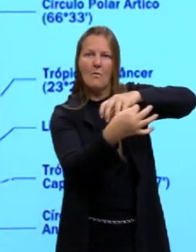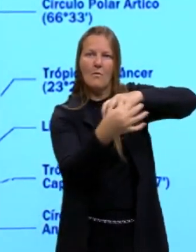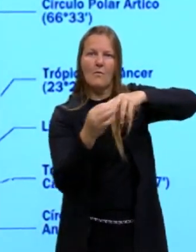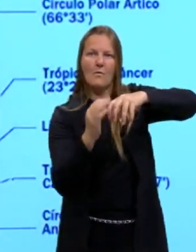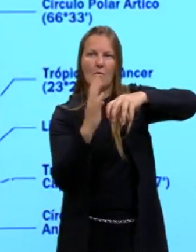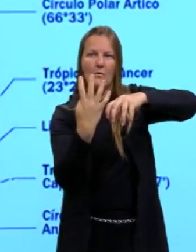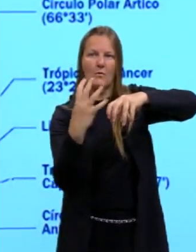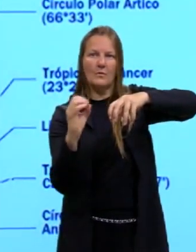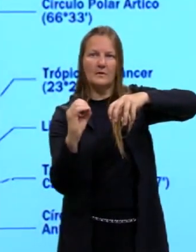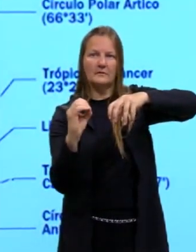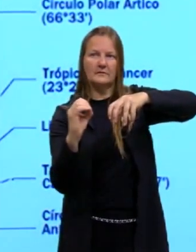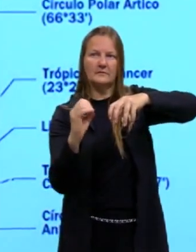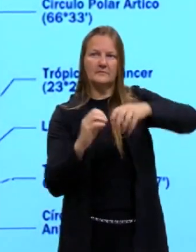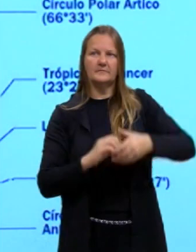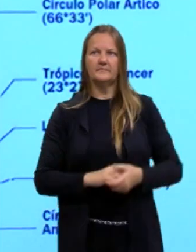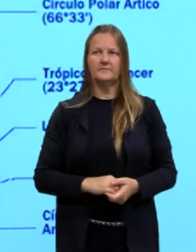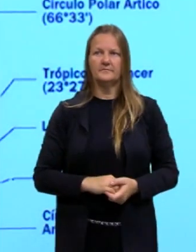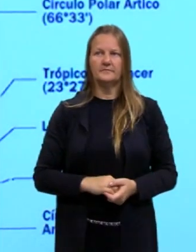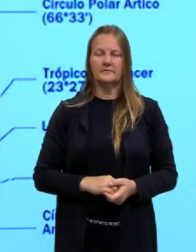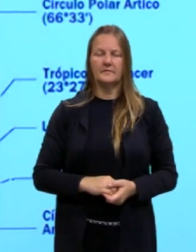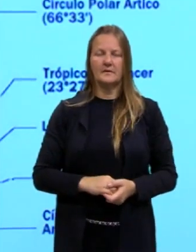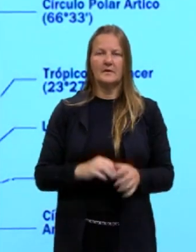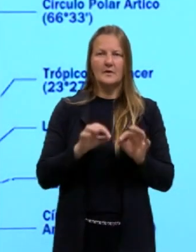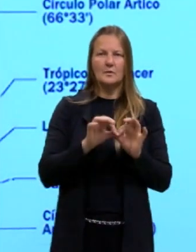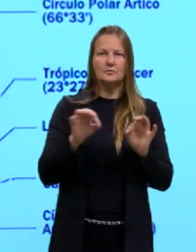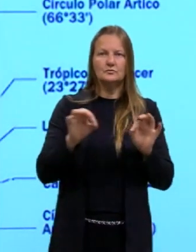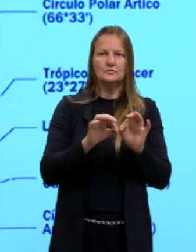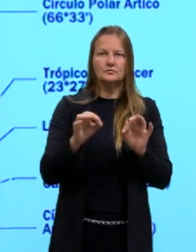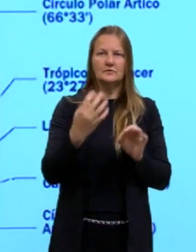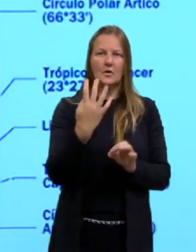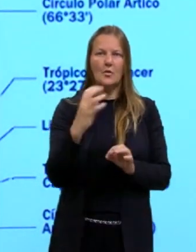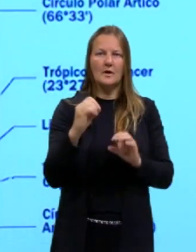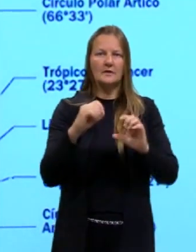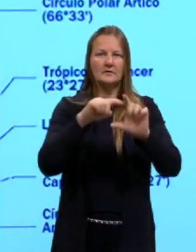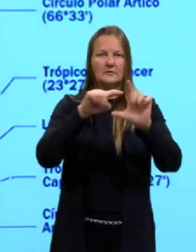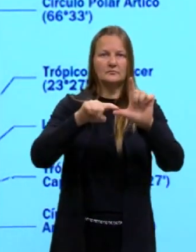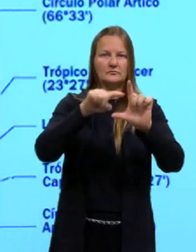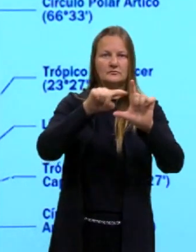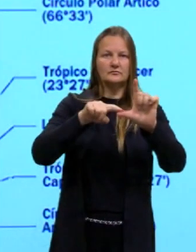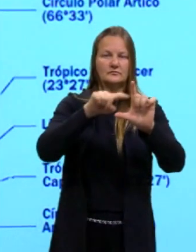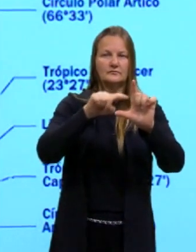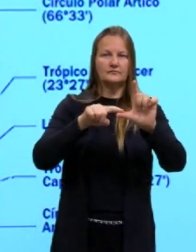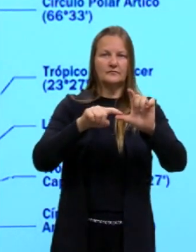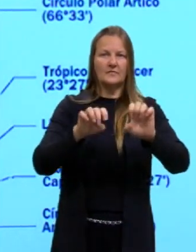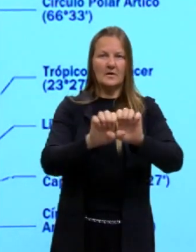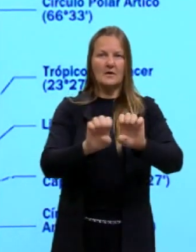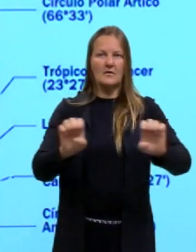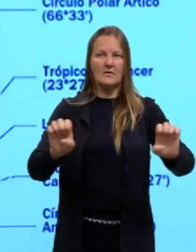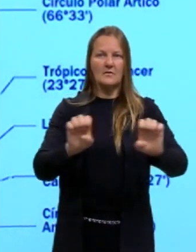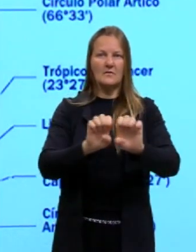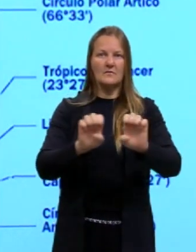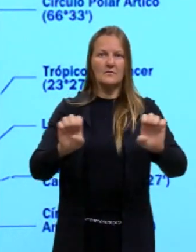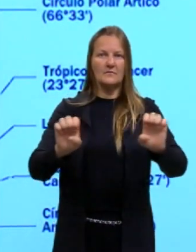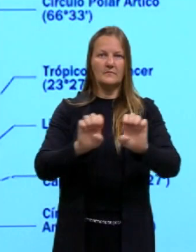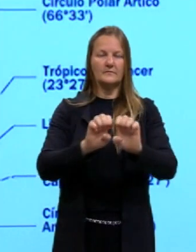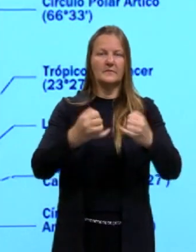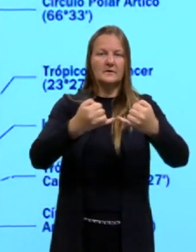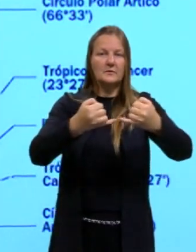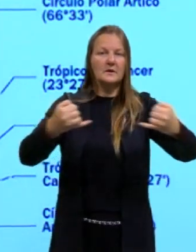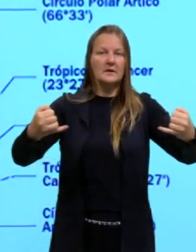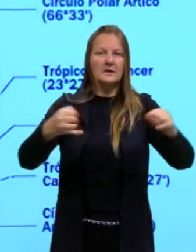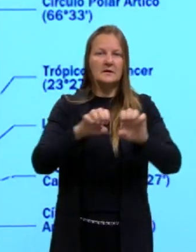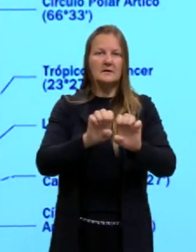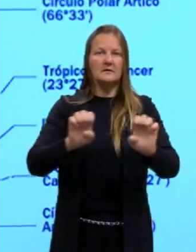paralelo, eu vou estar à distância de 40 graus do Equador, tá? E se a gente pegar aqui, vamos supor,